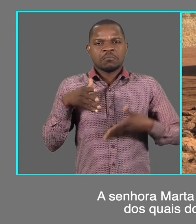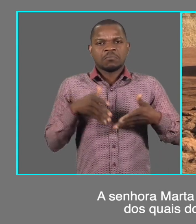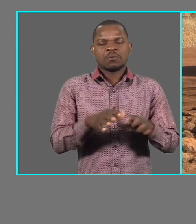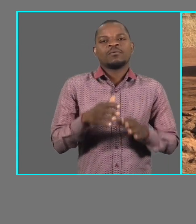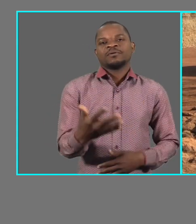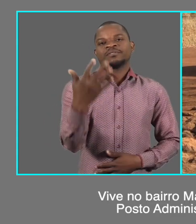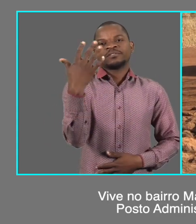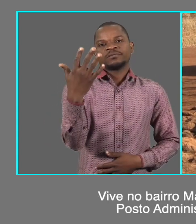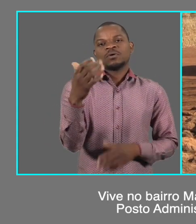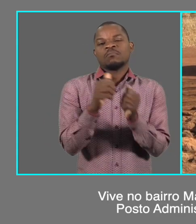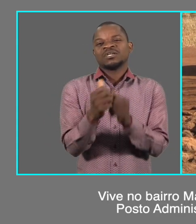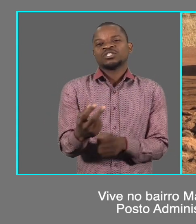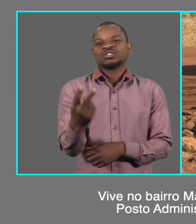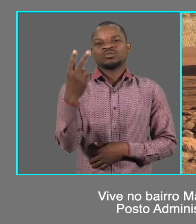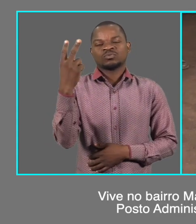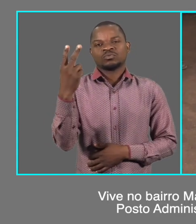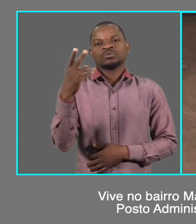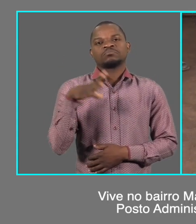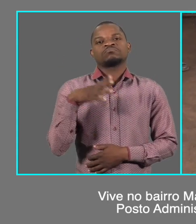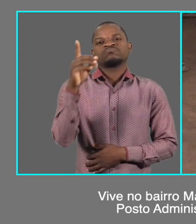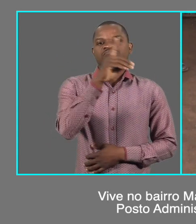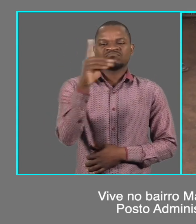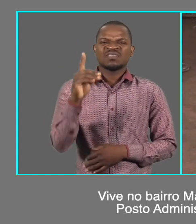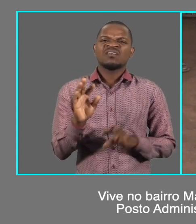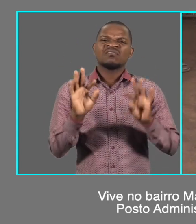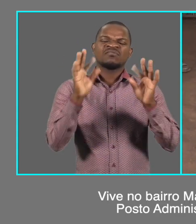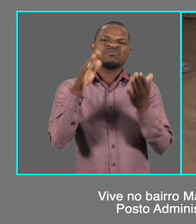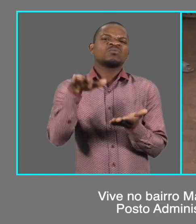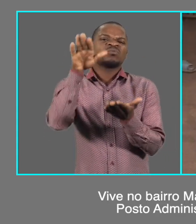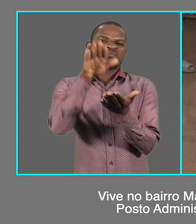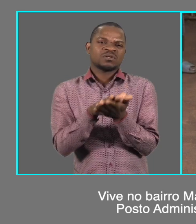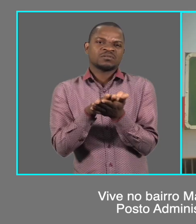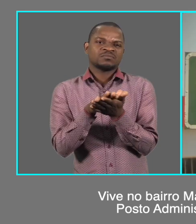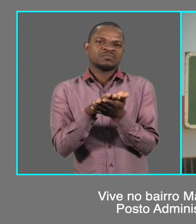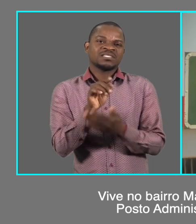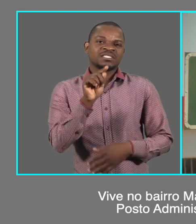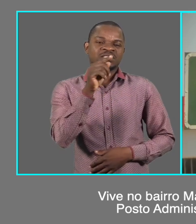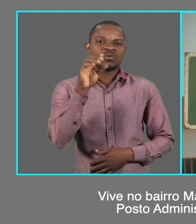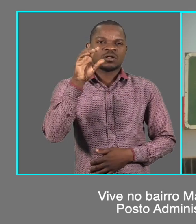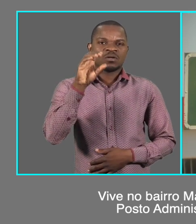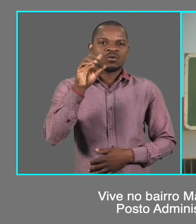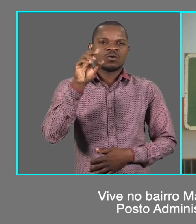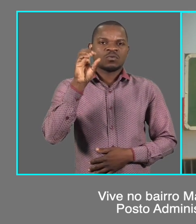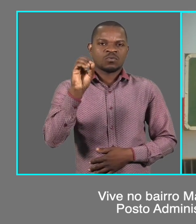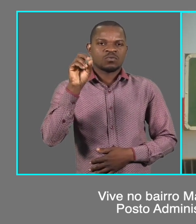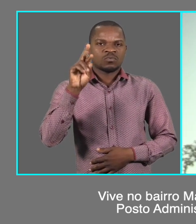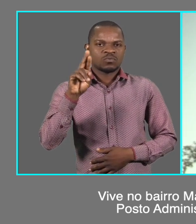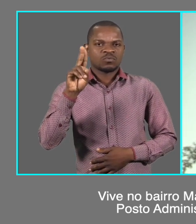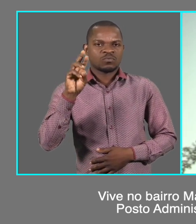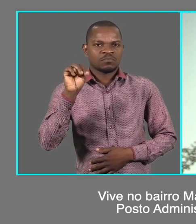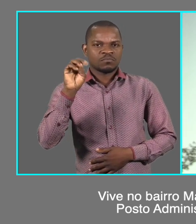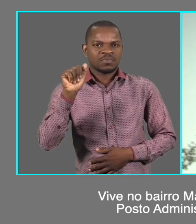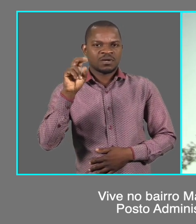deficiência e vive no bairro Mabane, no povoado de Curumana, no posto administrativo de